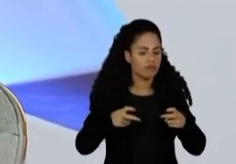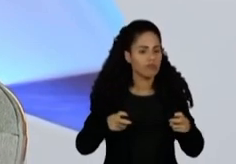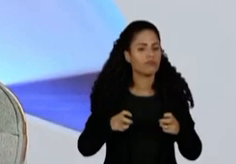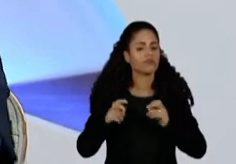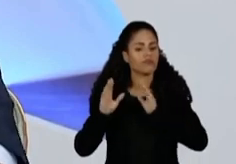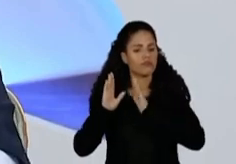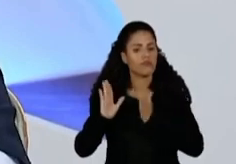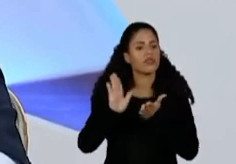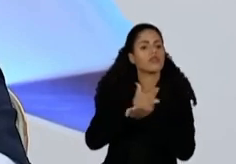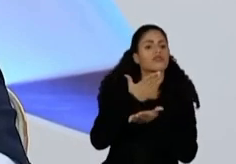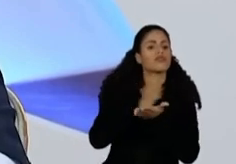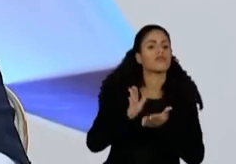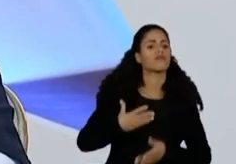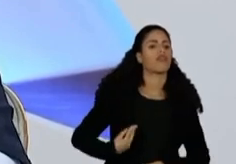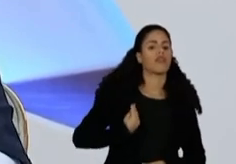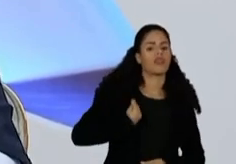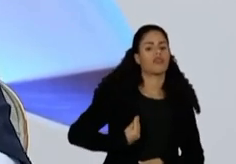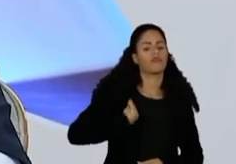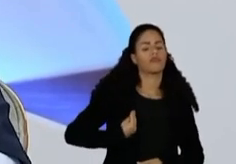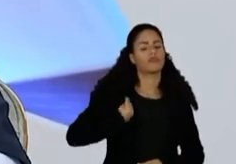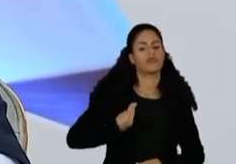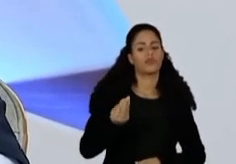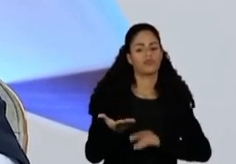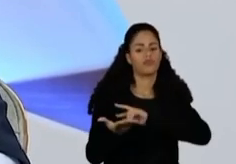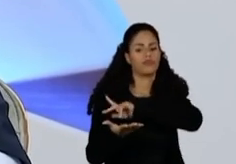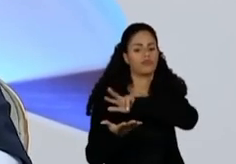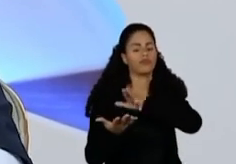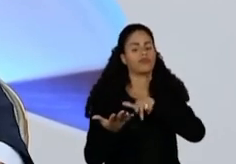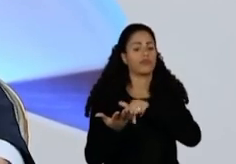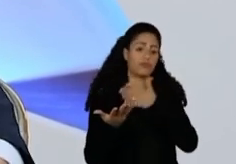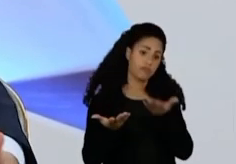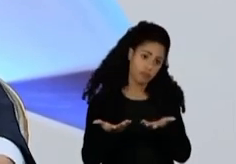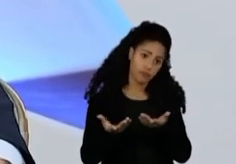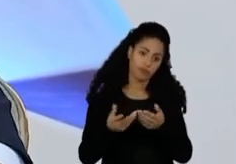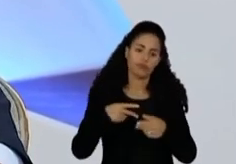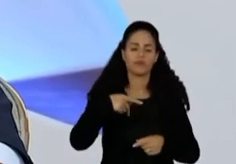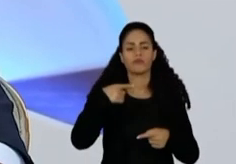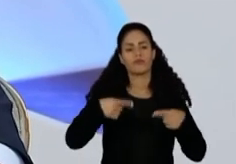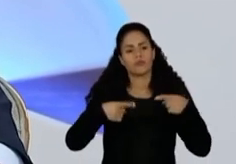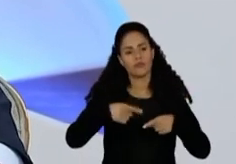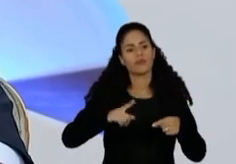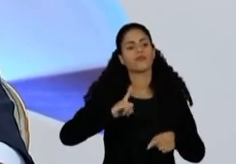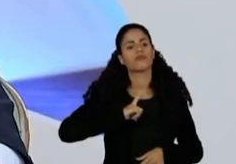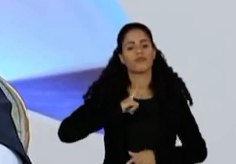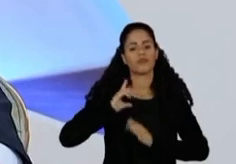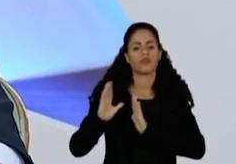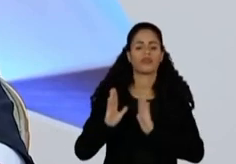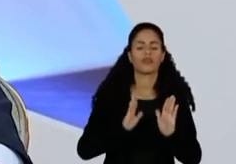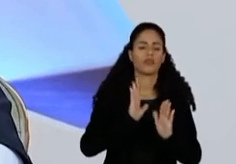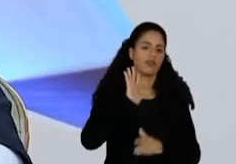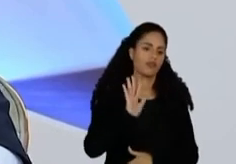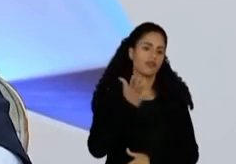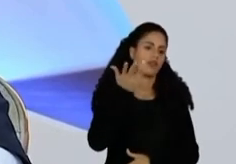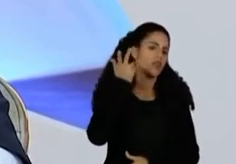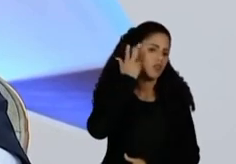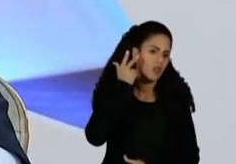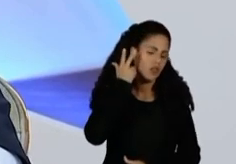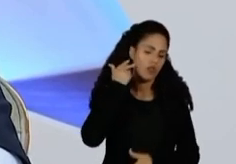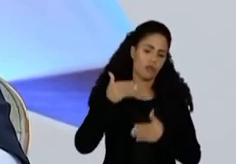fases da vida. A política tem muitas coisas, muitas fases que vão aparecendo ao longo do